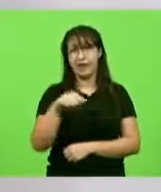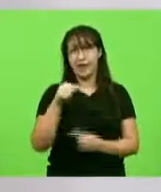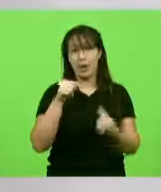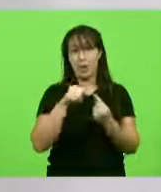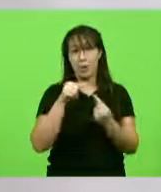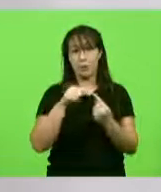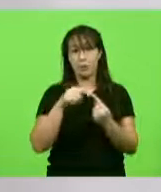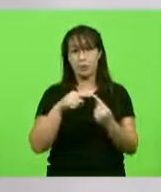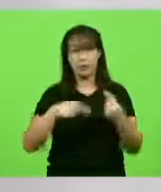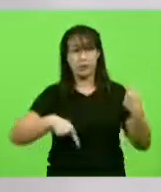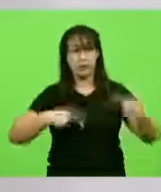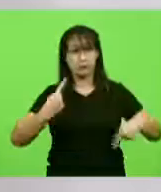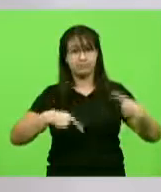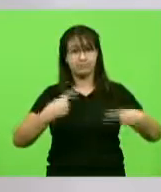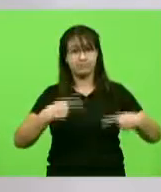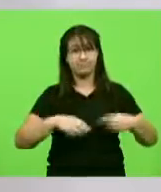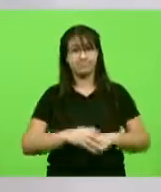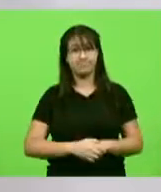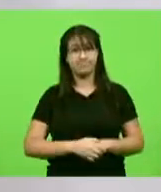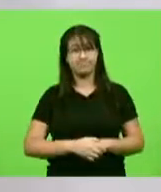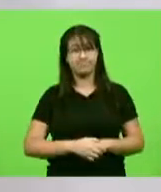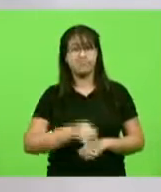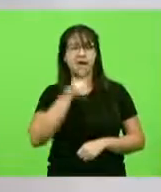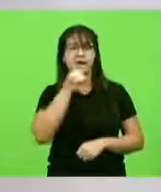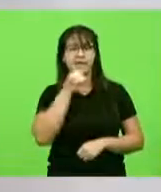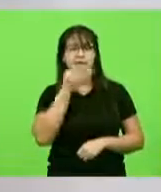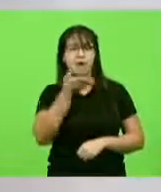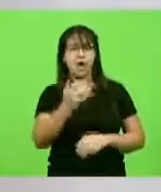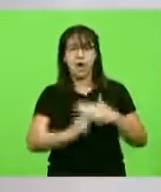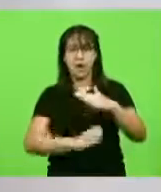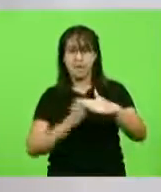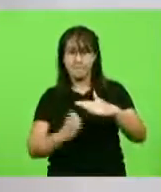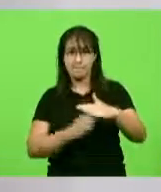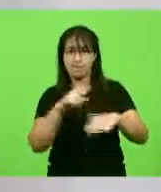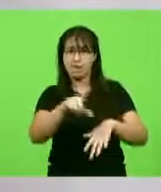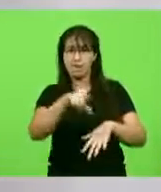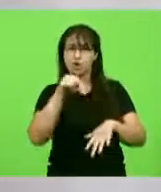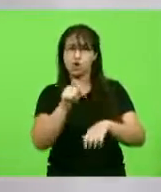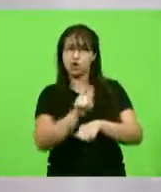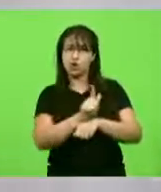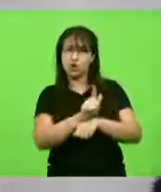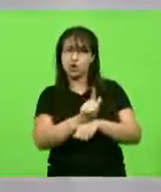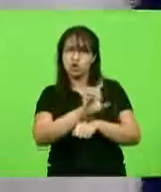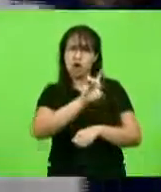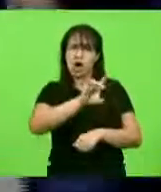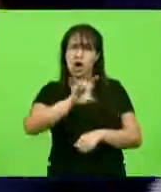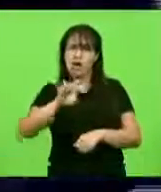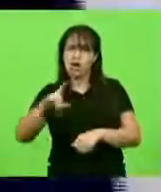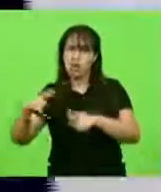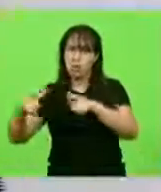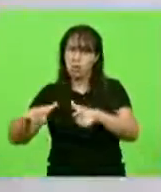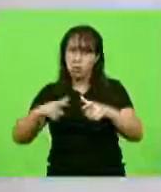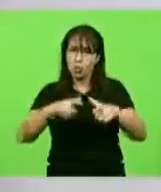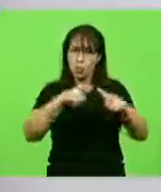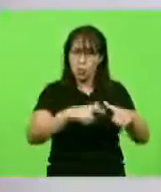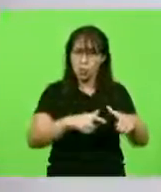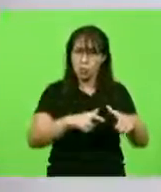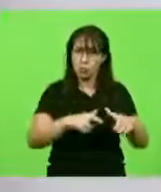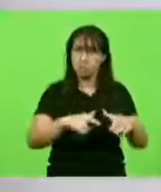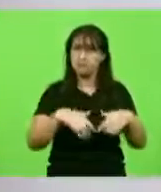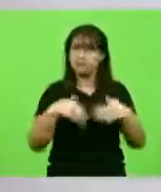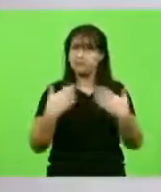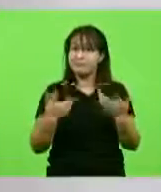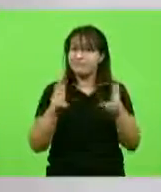nas nossas empresas, nós escolhemos os gestores competentes para cada área. Nas cidades, no